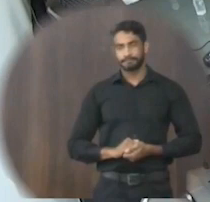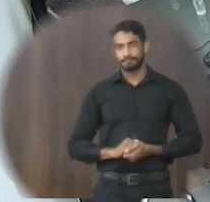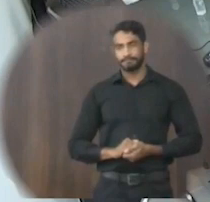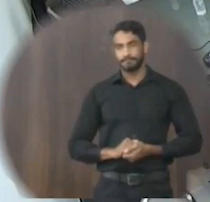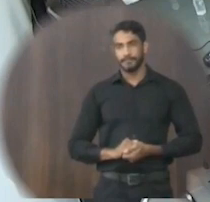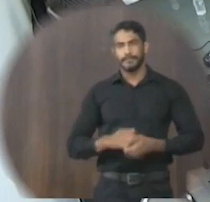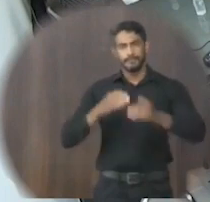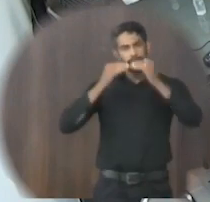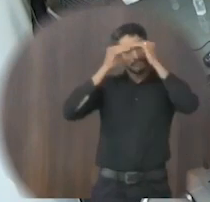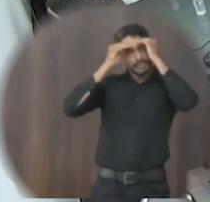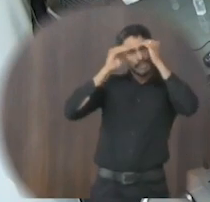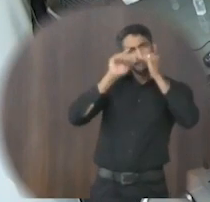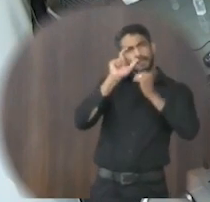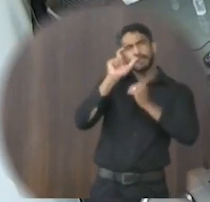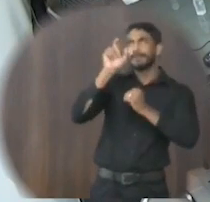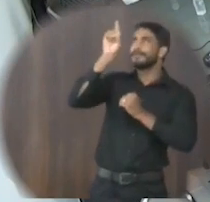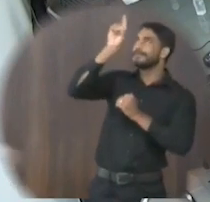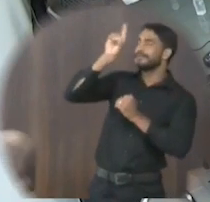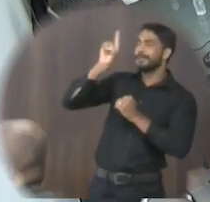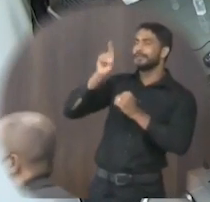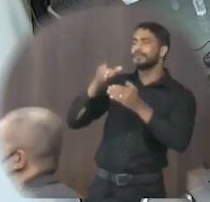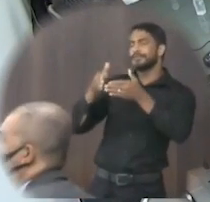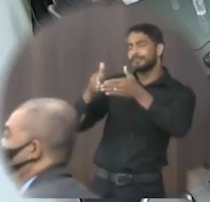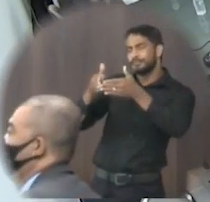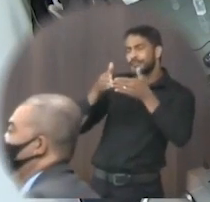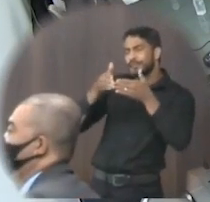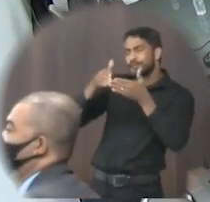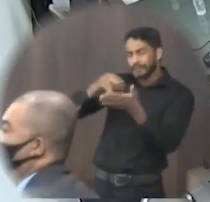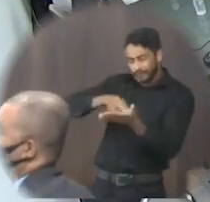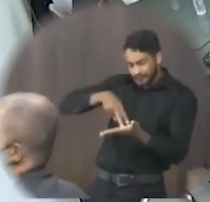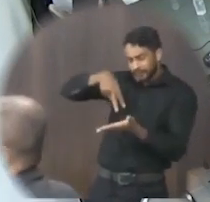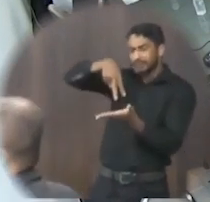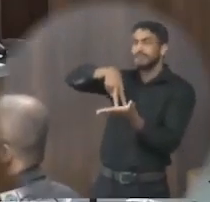Em respeito a Palavra de Deus, convido a todos a ficarem de pé